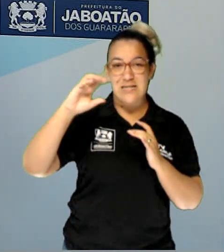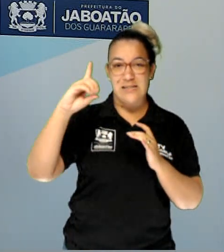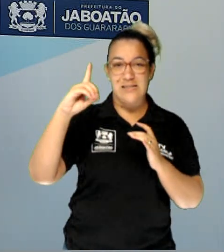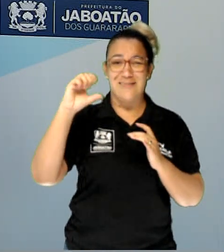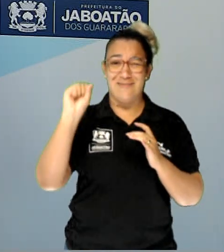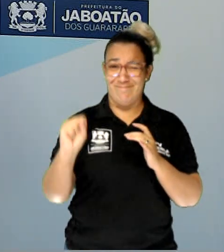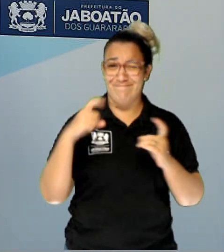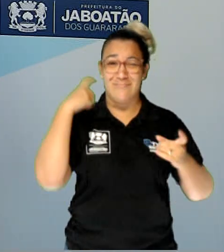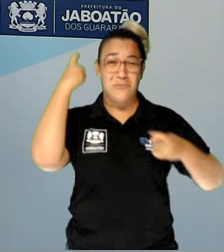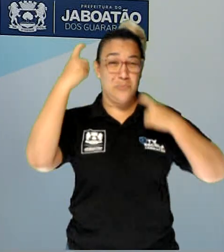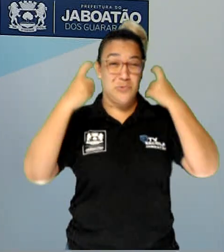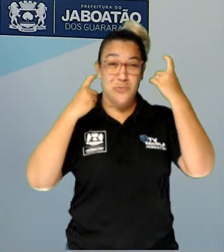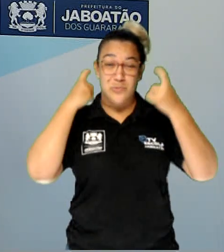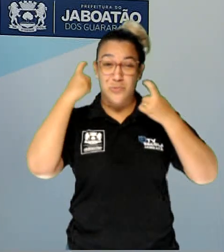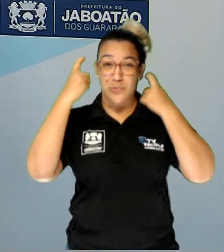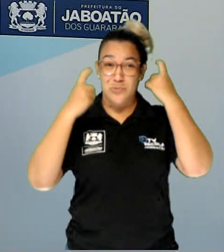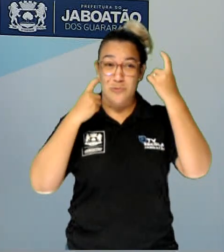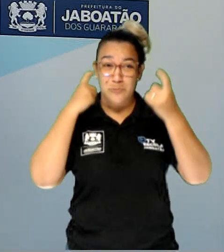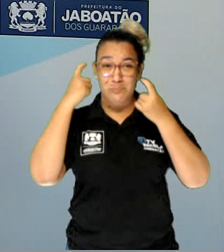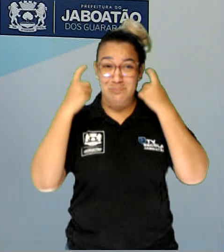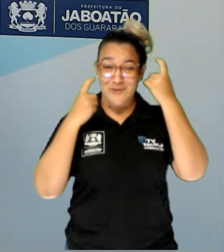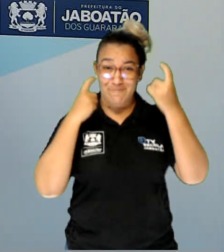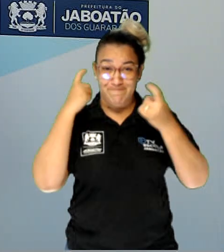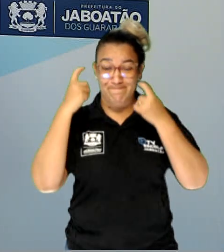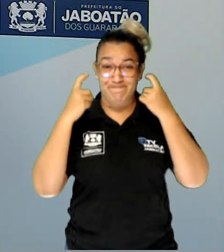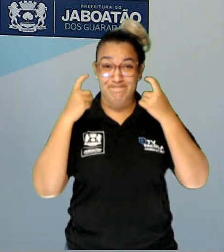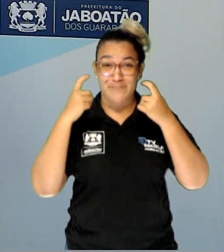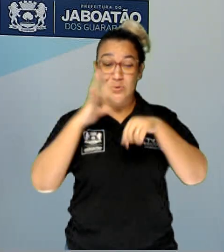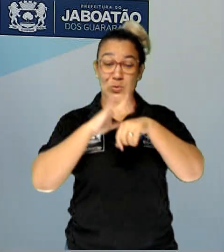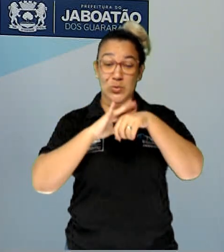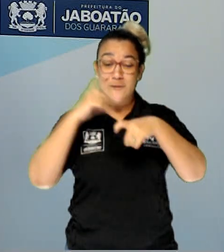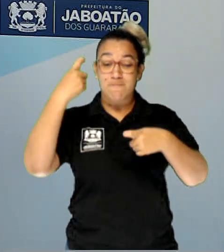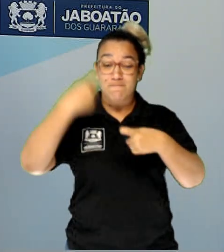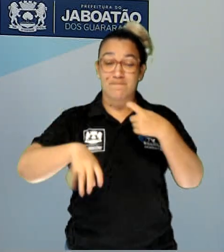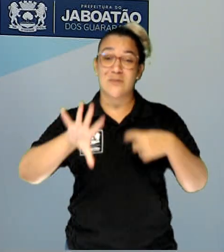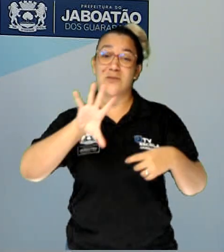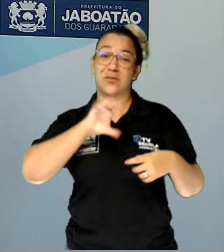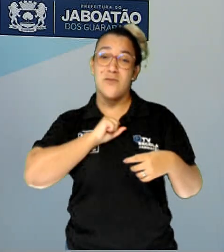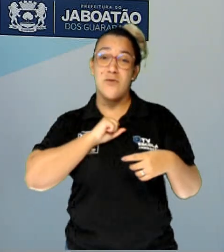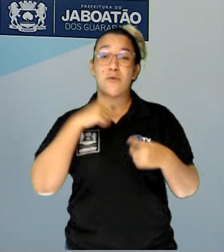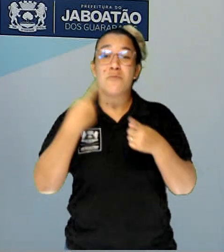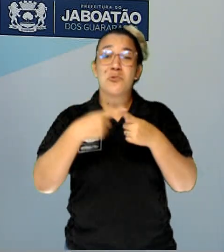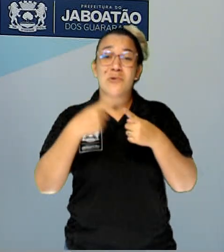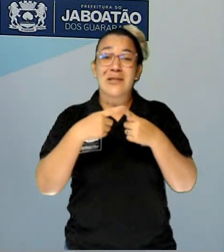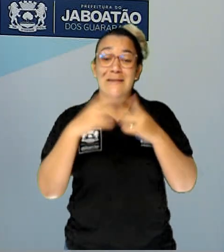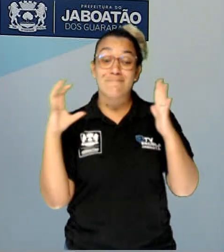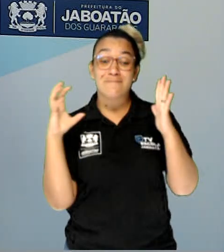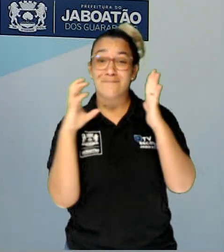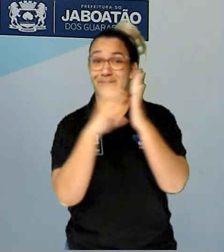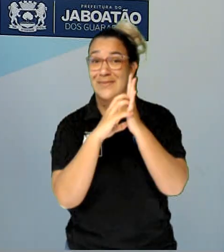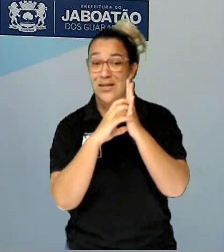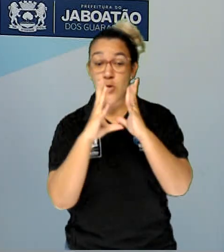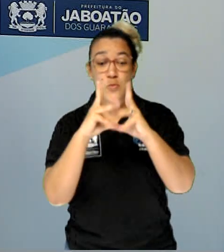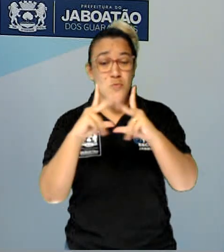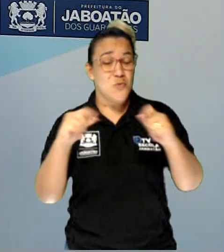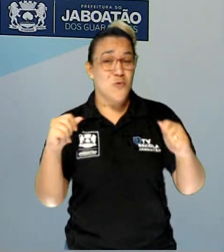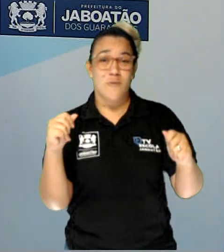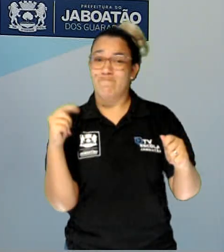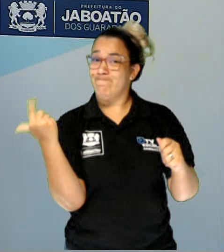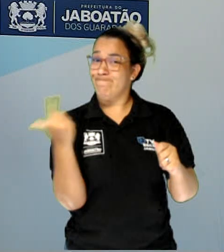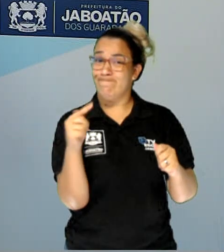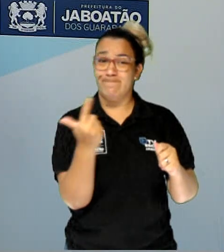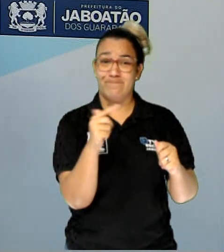preocupa quando o assunto é DST. Por quê? Porque é uma doença que ainda não tem cura, ela é causada por um vírus,